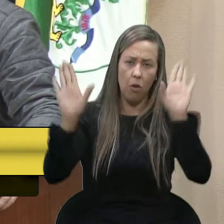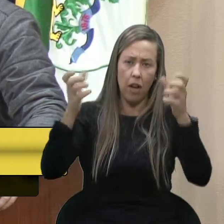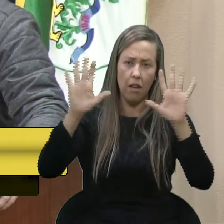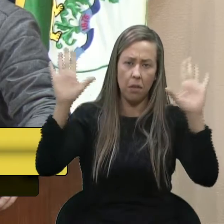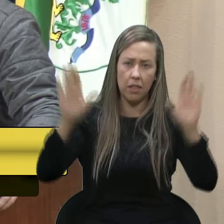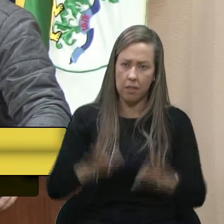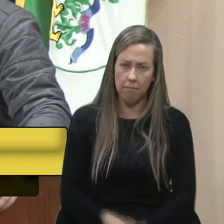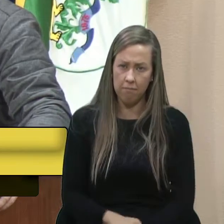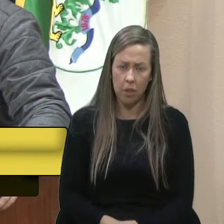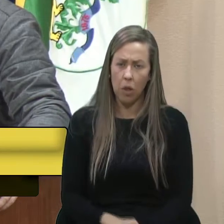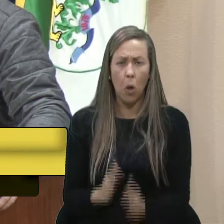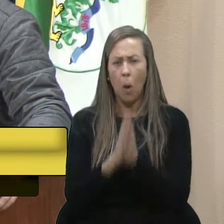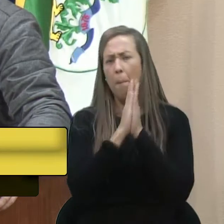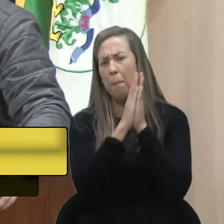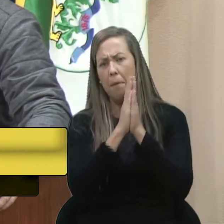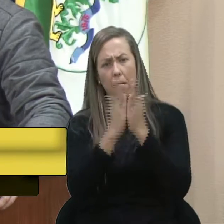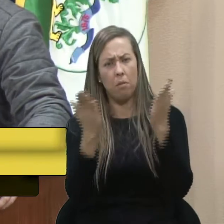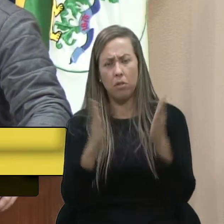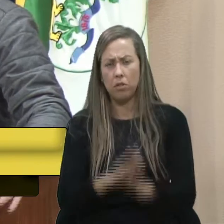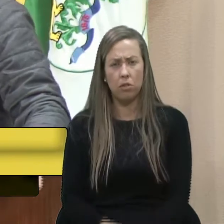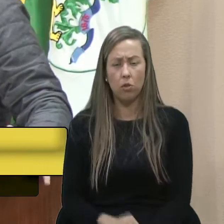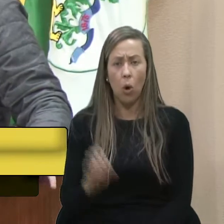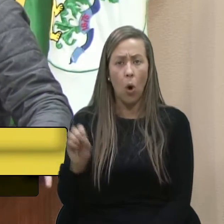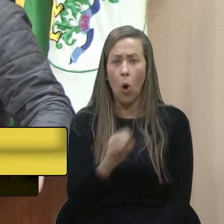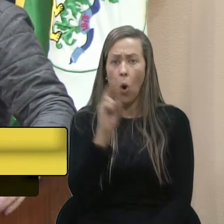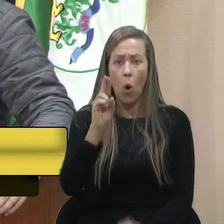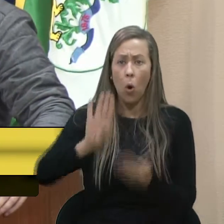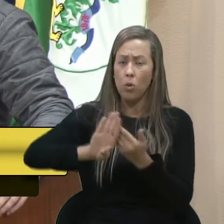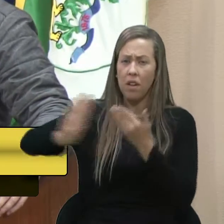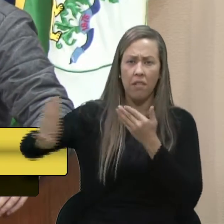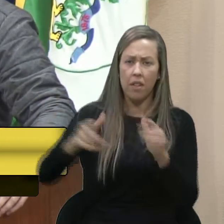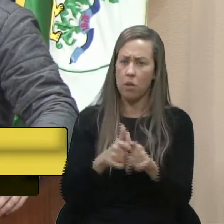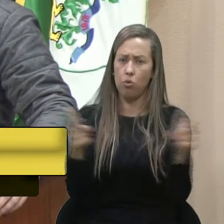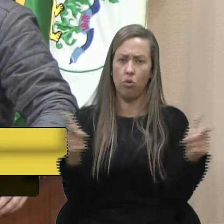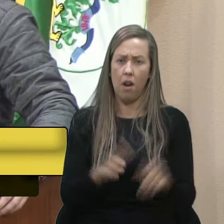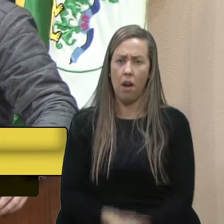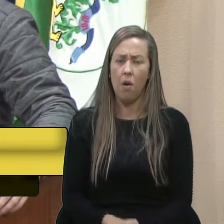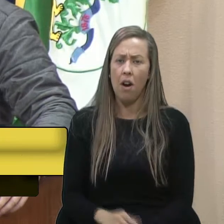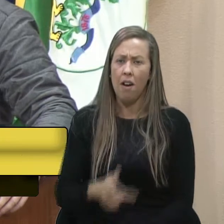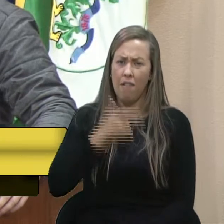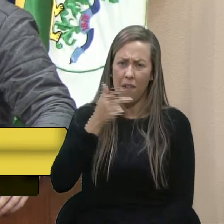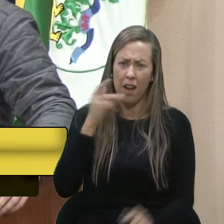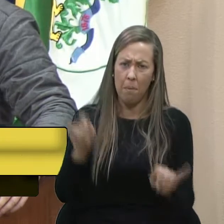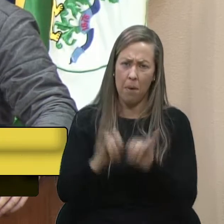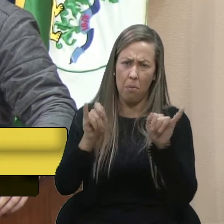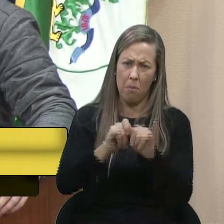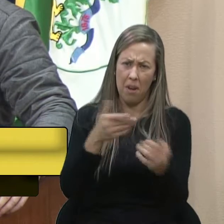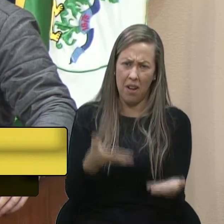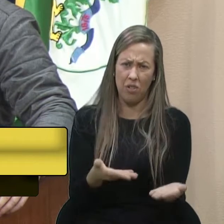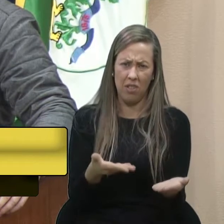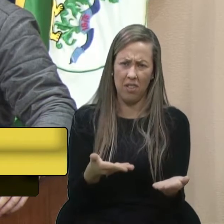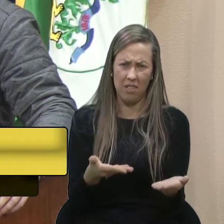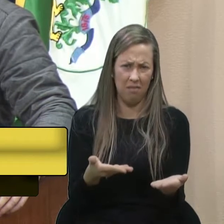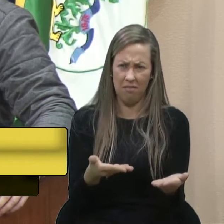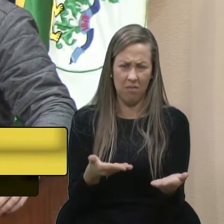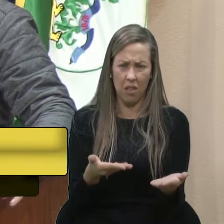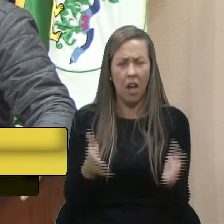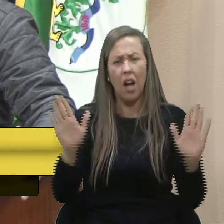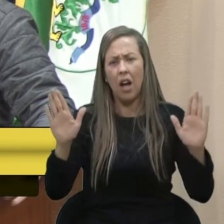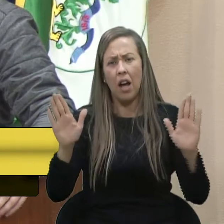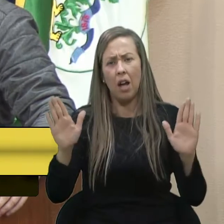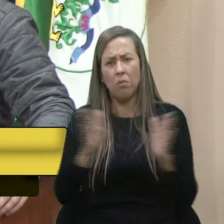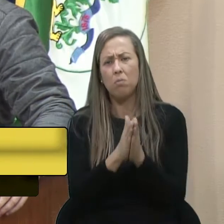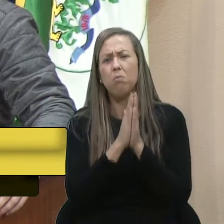Deus, pelo amor de Deus. Ou pega e se afasta do jornal, para falar uma barbaridade dessa. Uma parte. É, uma